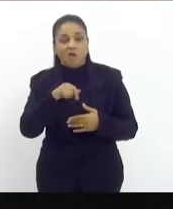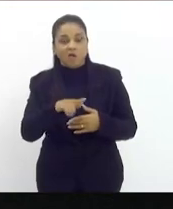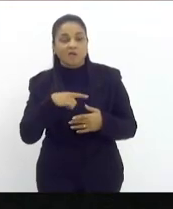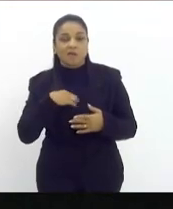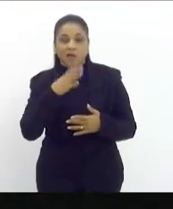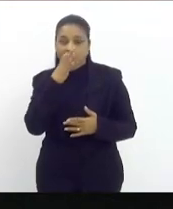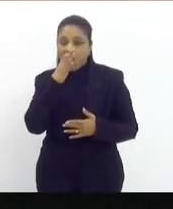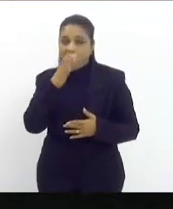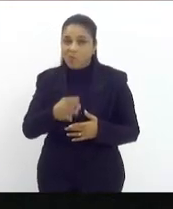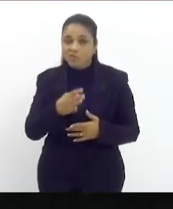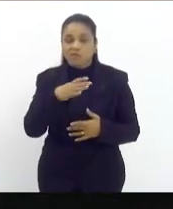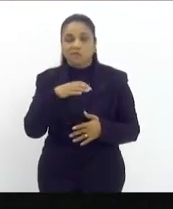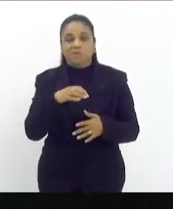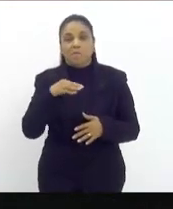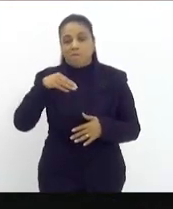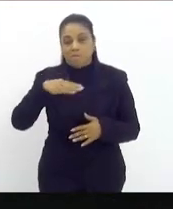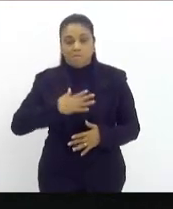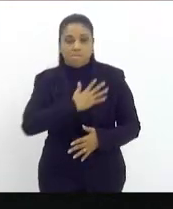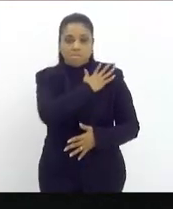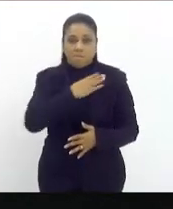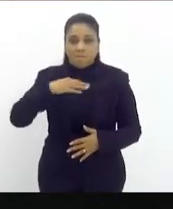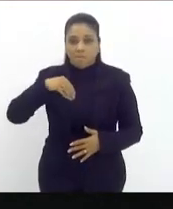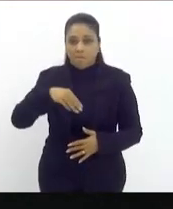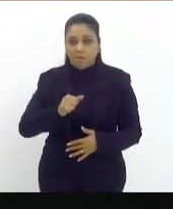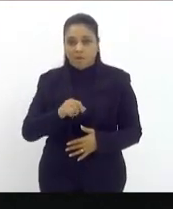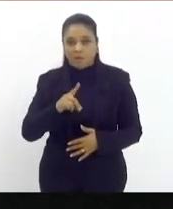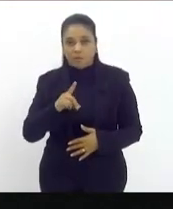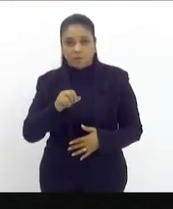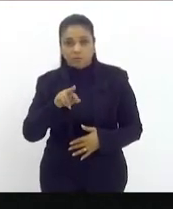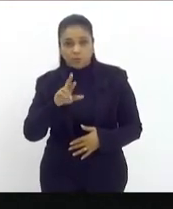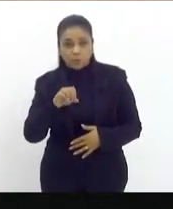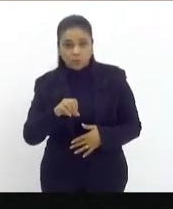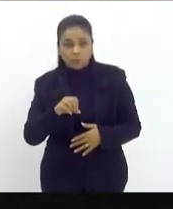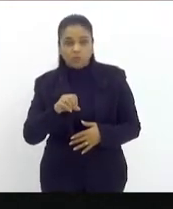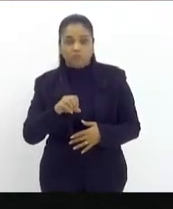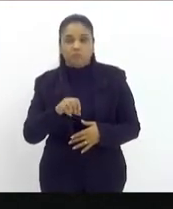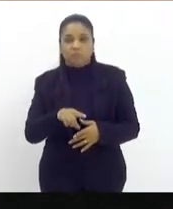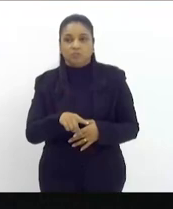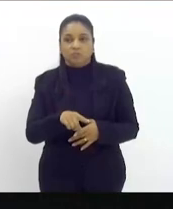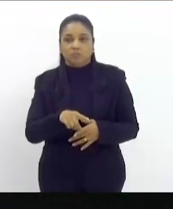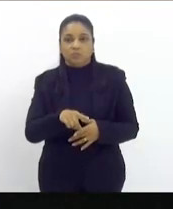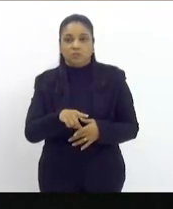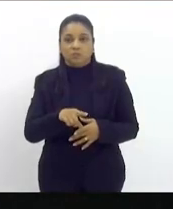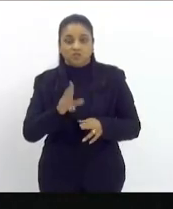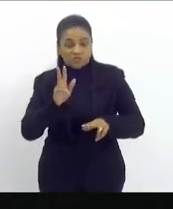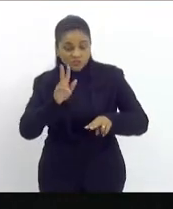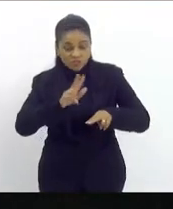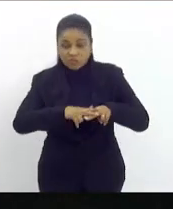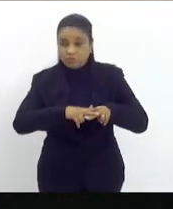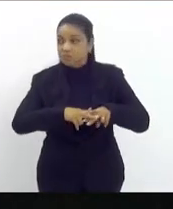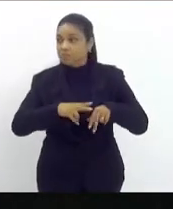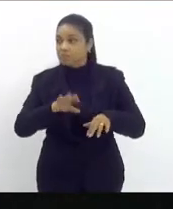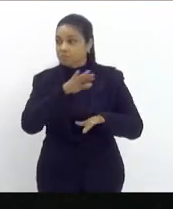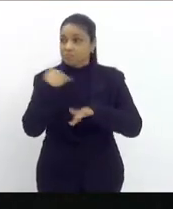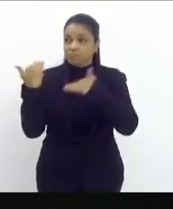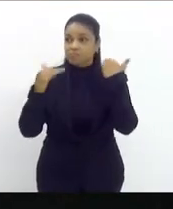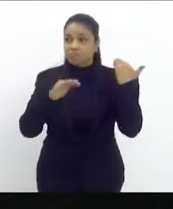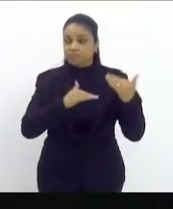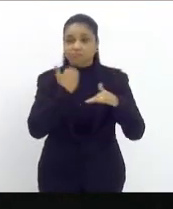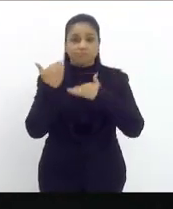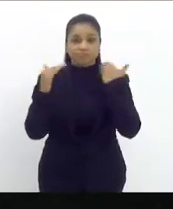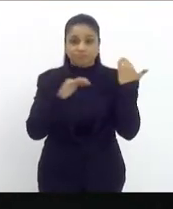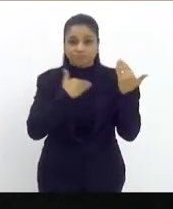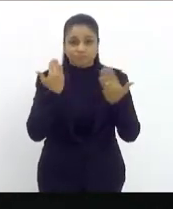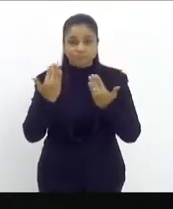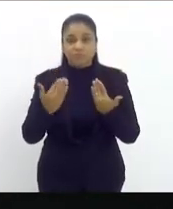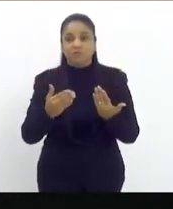crimes contra a humanidade então quer dizer tem relatórios da ONU acusando o Maduro de execução então já que